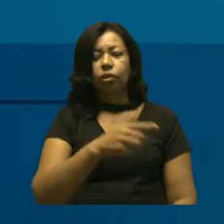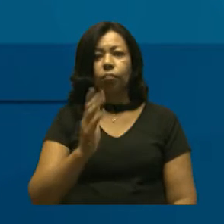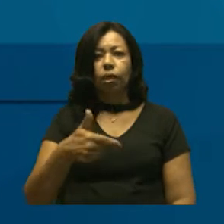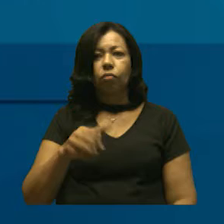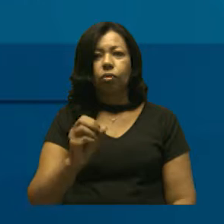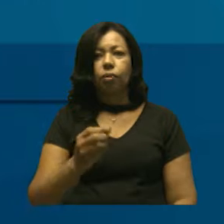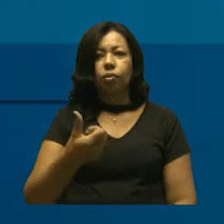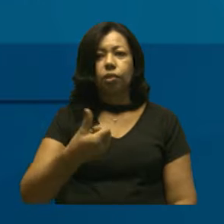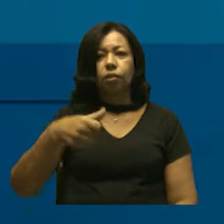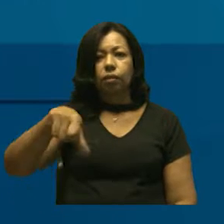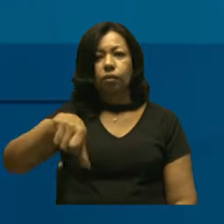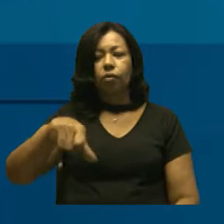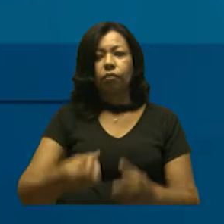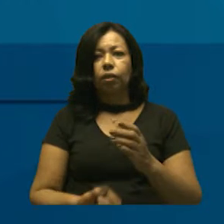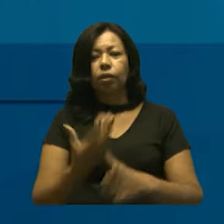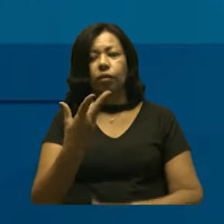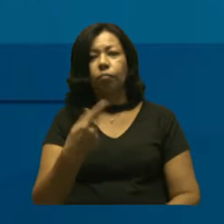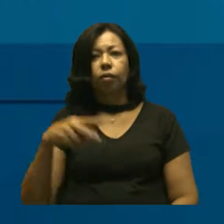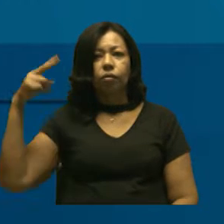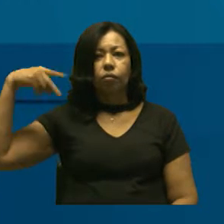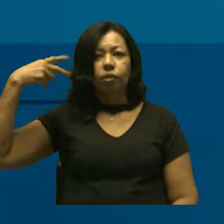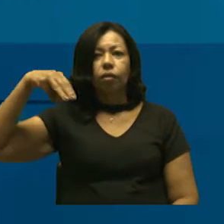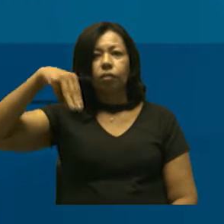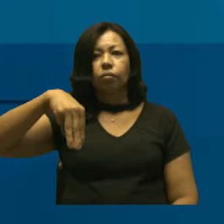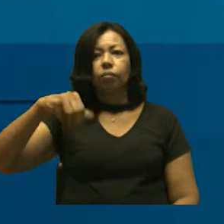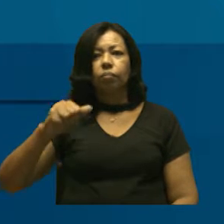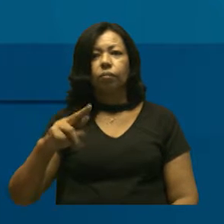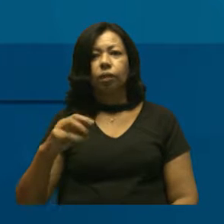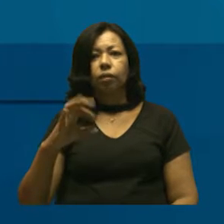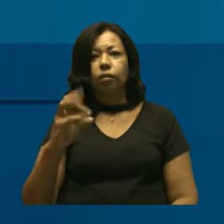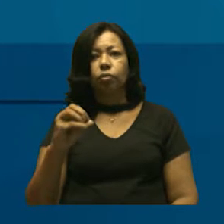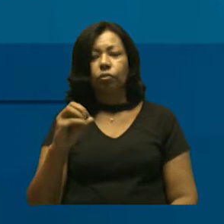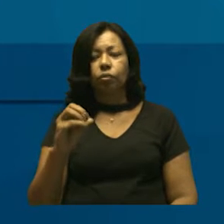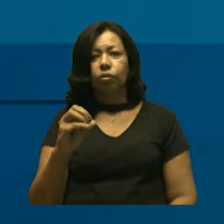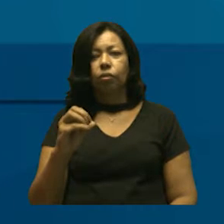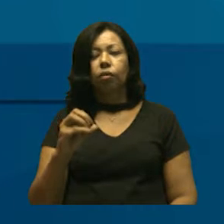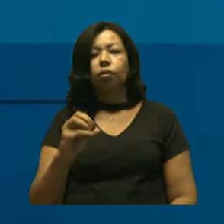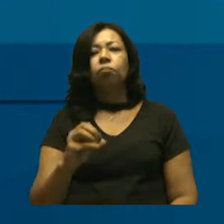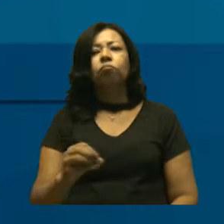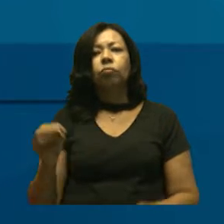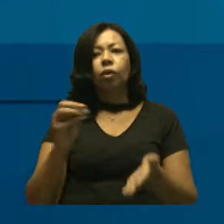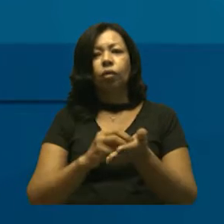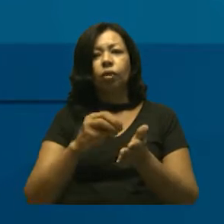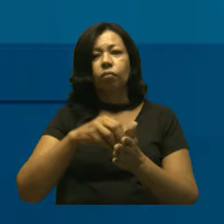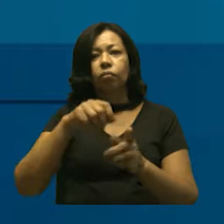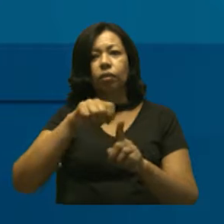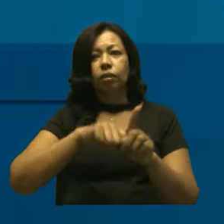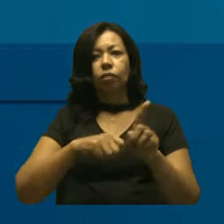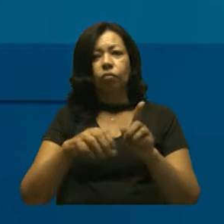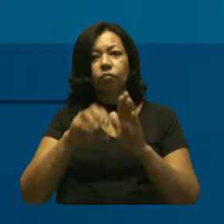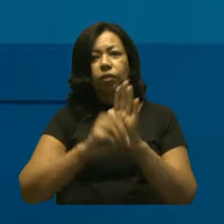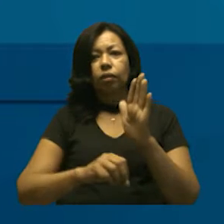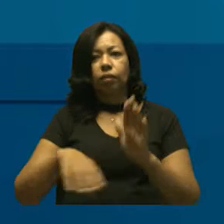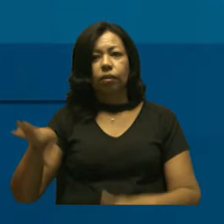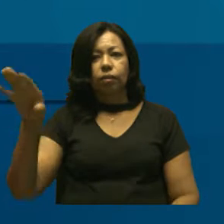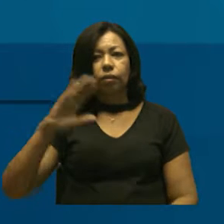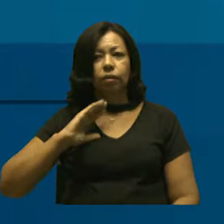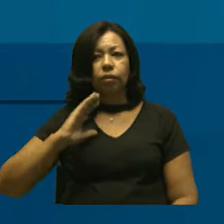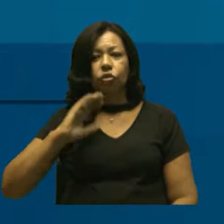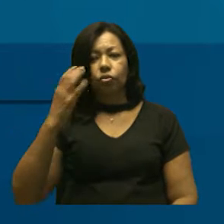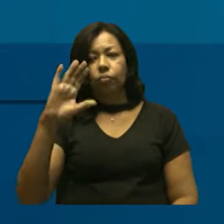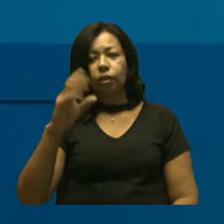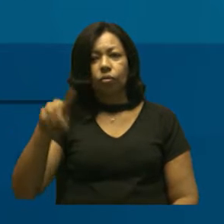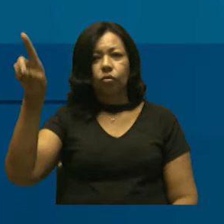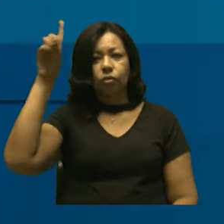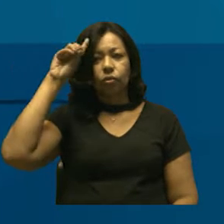2019, de autoria do vereador Márcio Silva Nascimento, que institui no calendário oficial do município de Cubatão